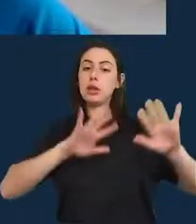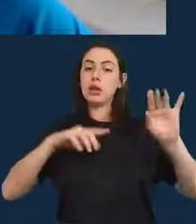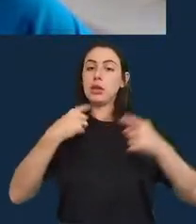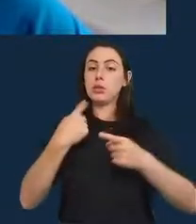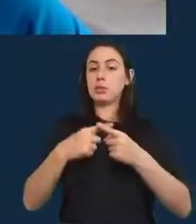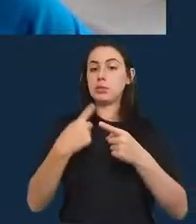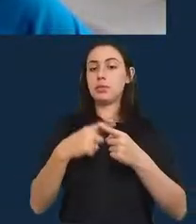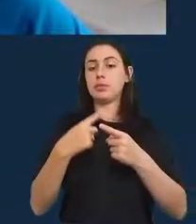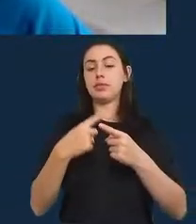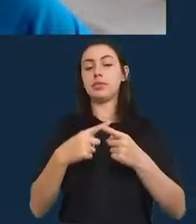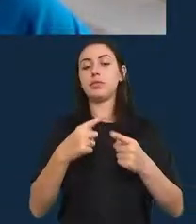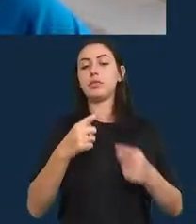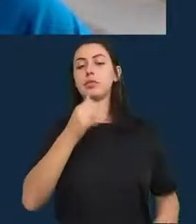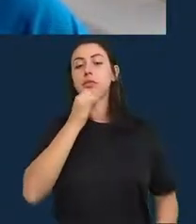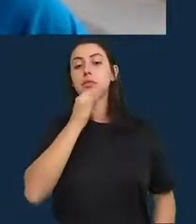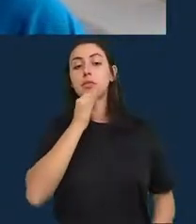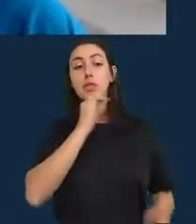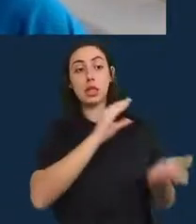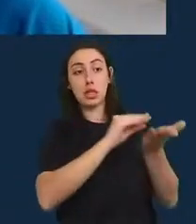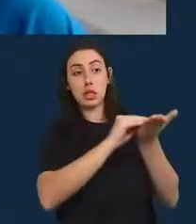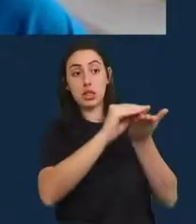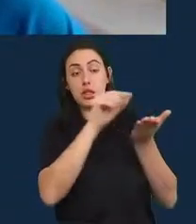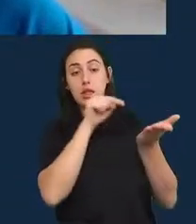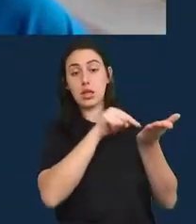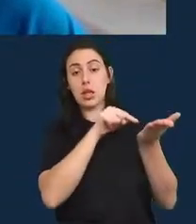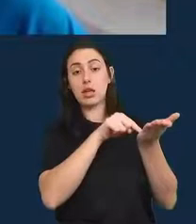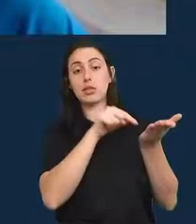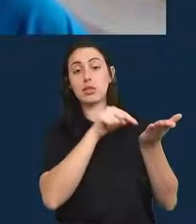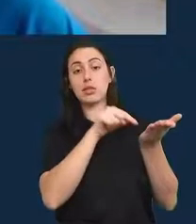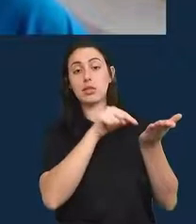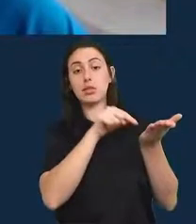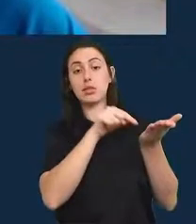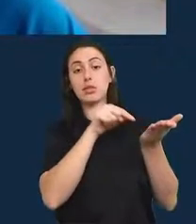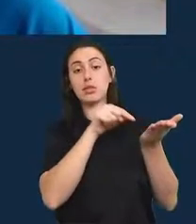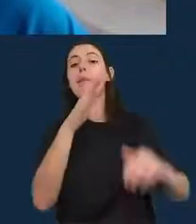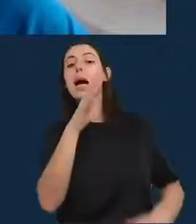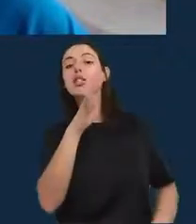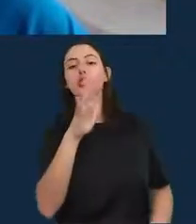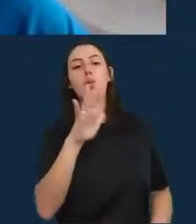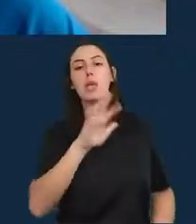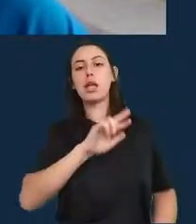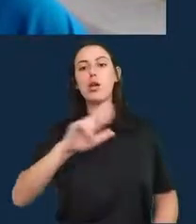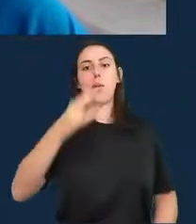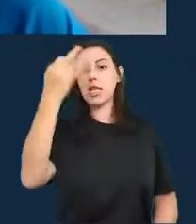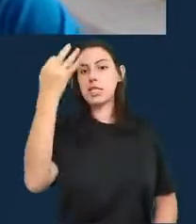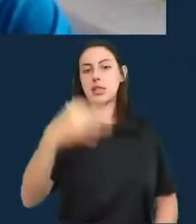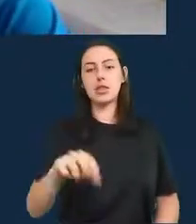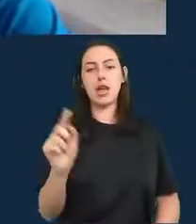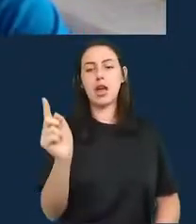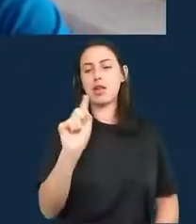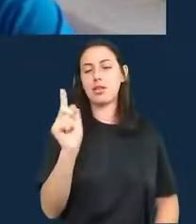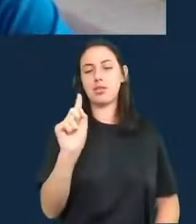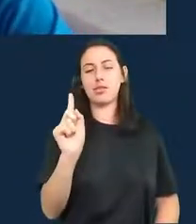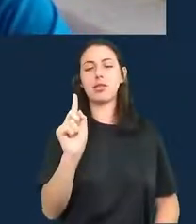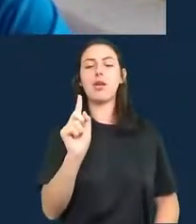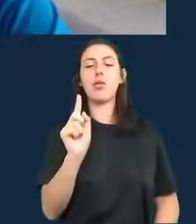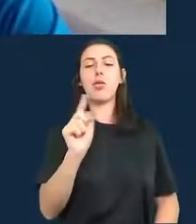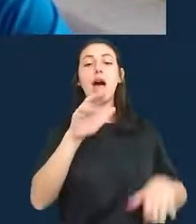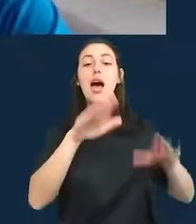os pontos de dados podem ser estimativas e as estimativas podem ser incertas, por exemplo, com relação à população também.